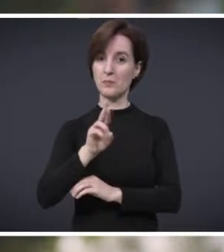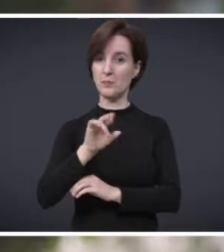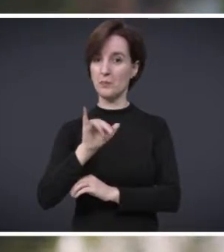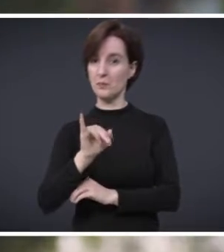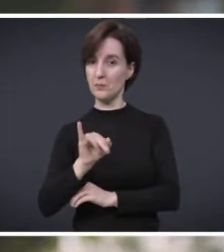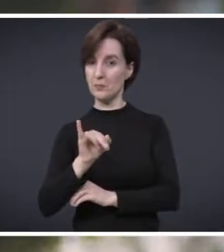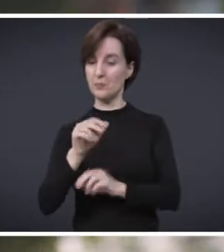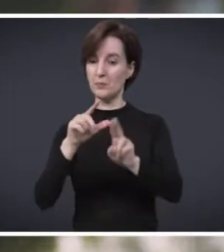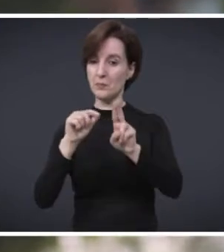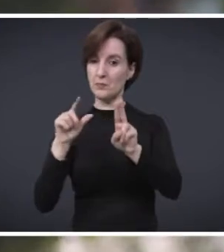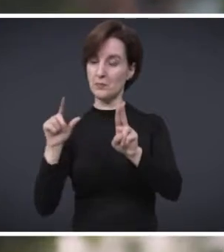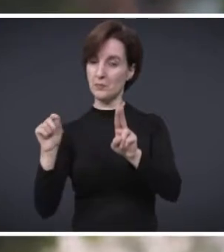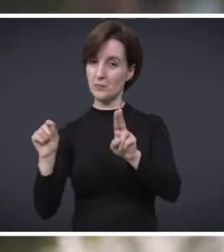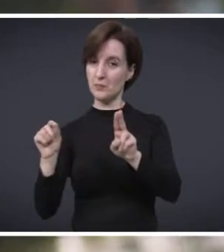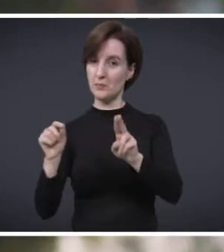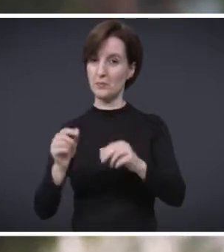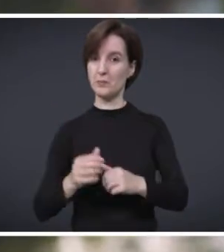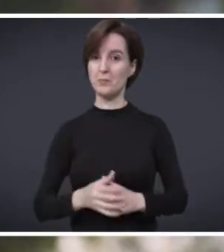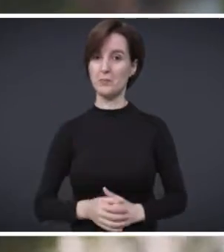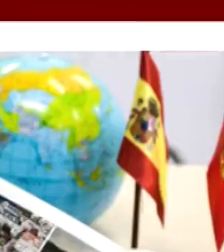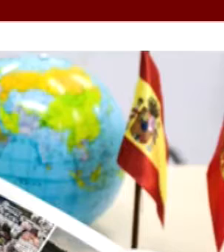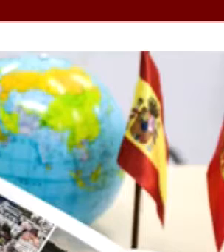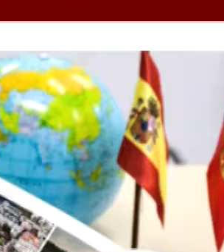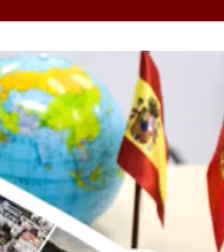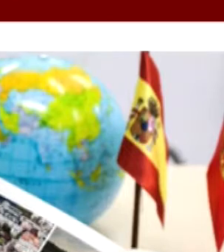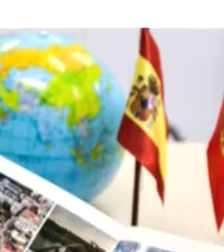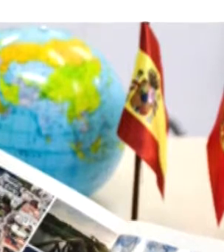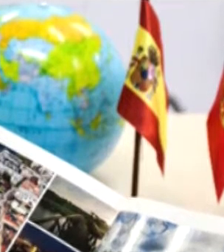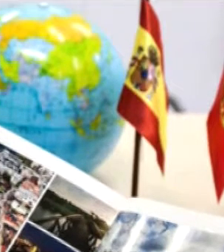-mail dri.univates.br.